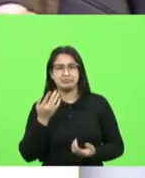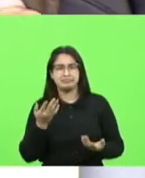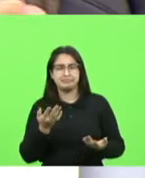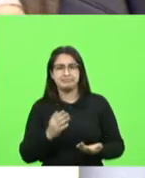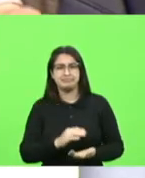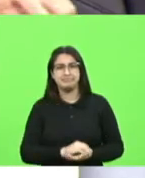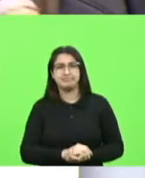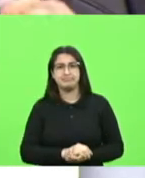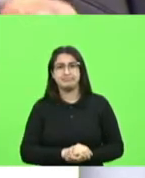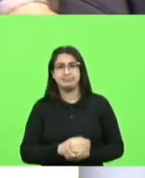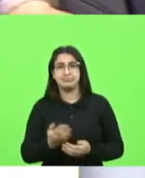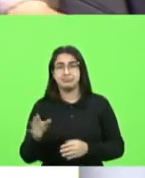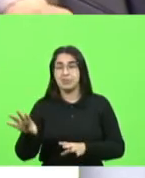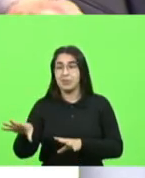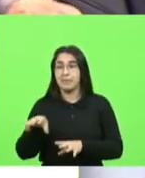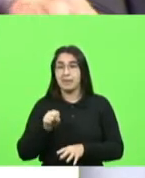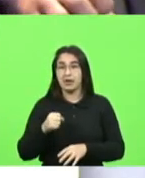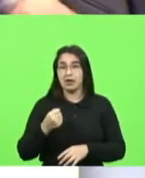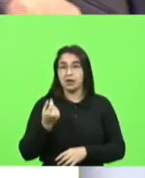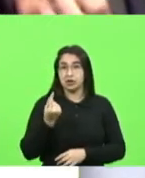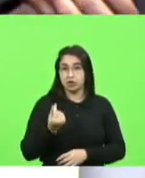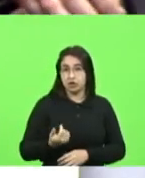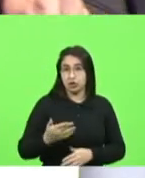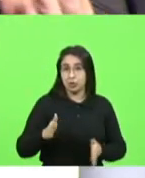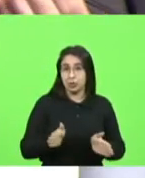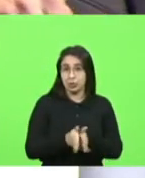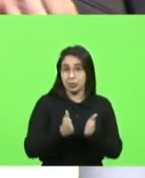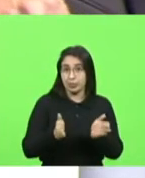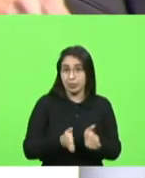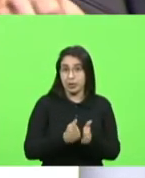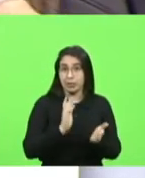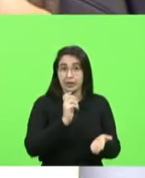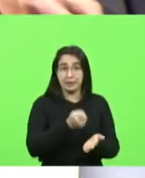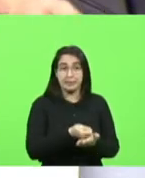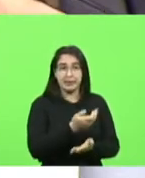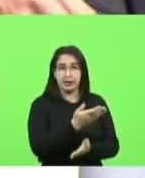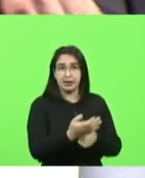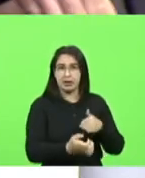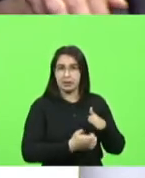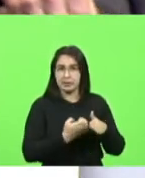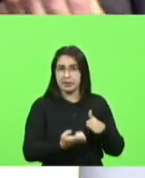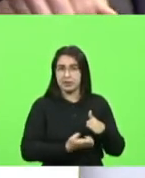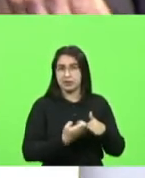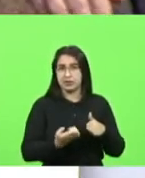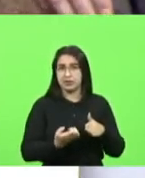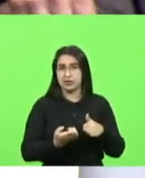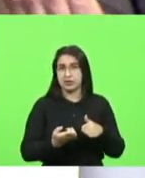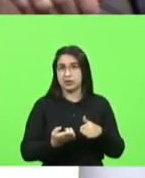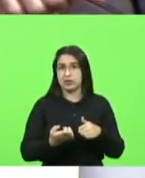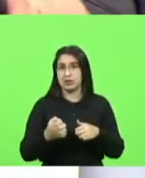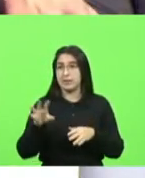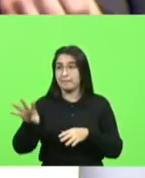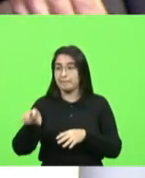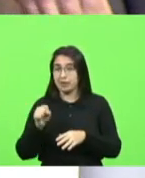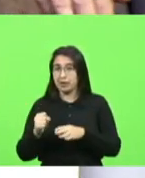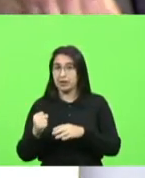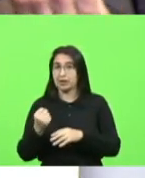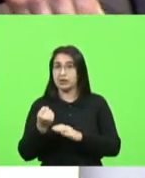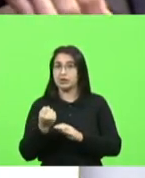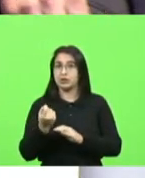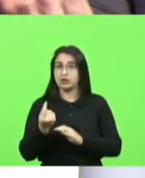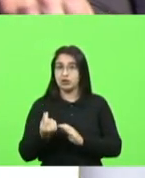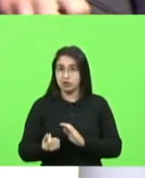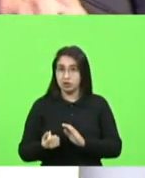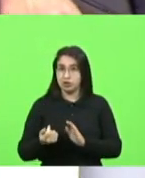dinheiro de gente pobre para pagar para a empresa porque é isso que vai acontecer a vai tirar dinheiro de gente pobre porque quem paga